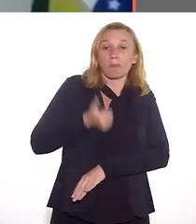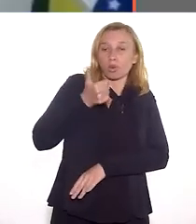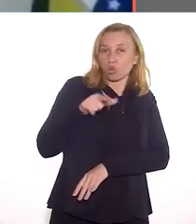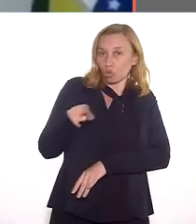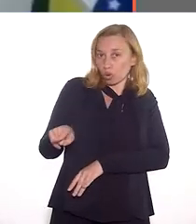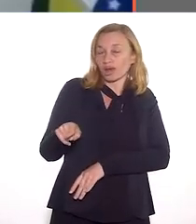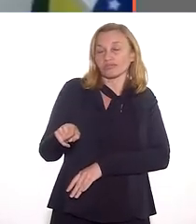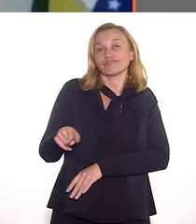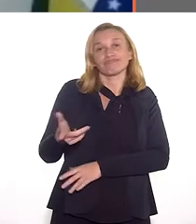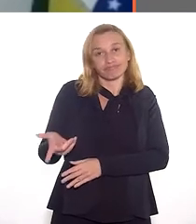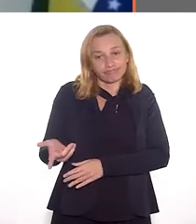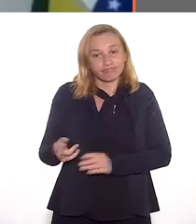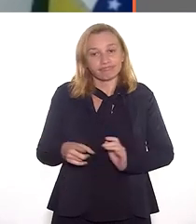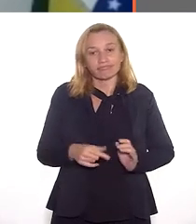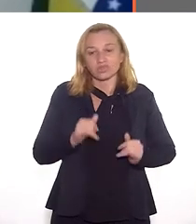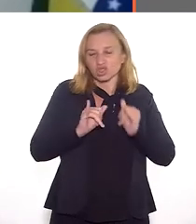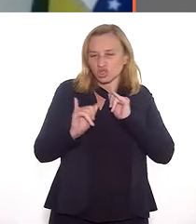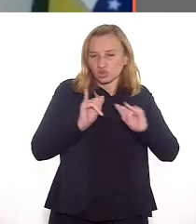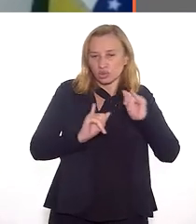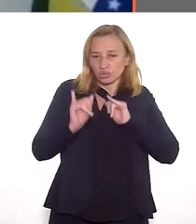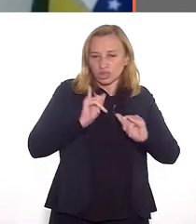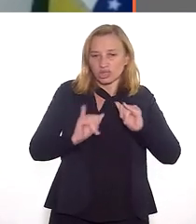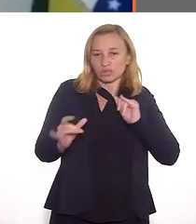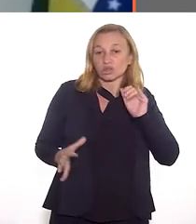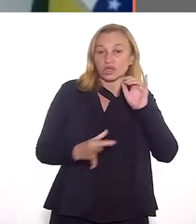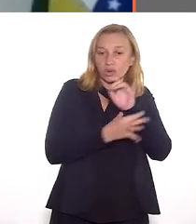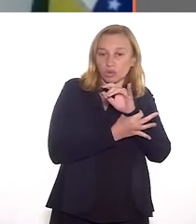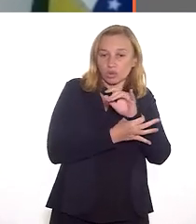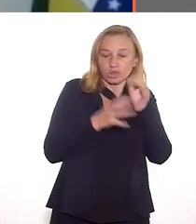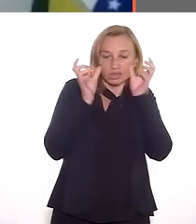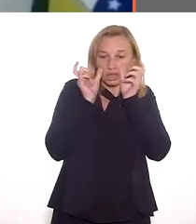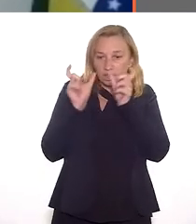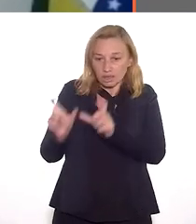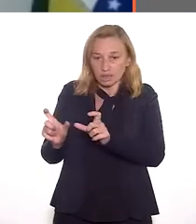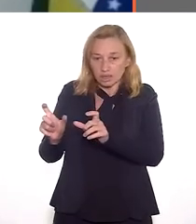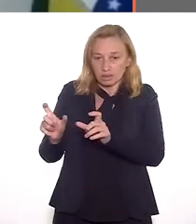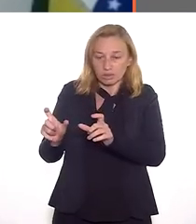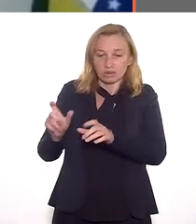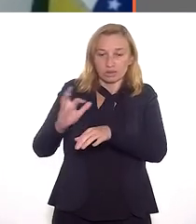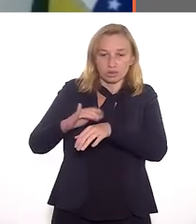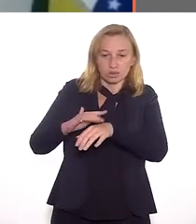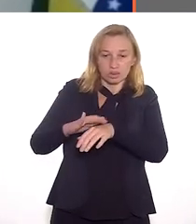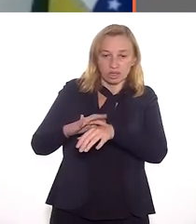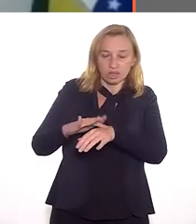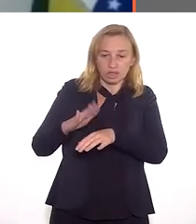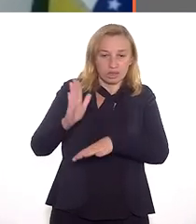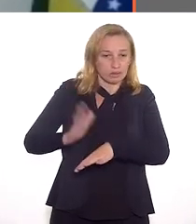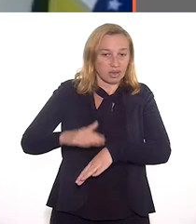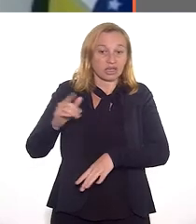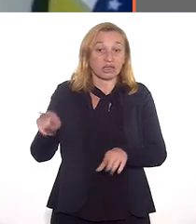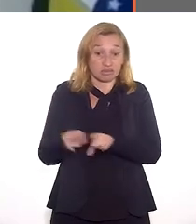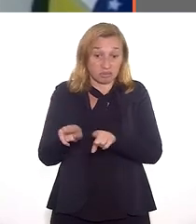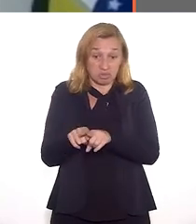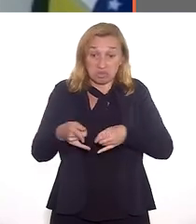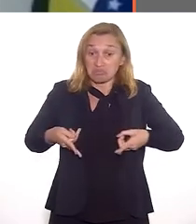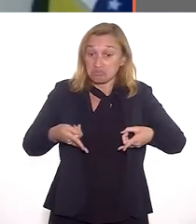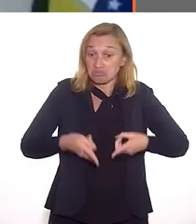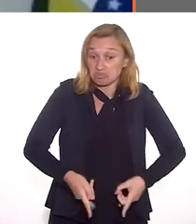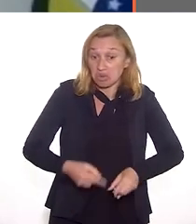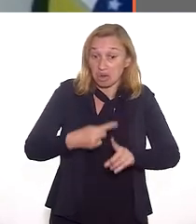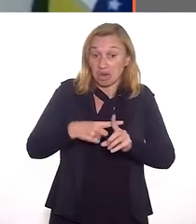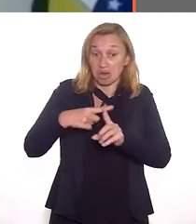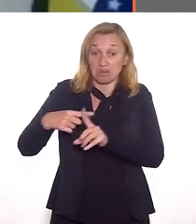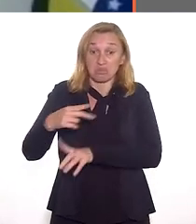Estado chegou muito pouco lá com medidas de informação, de prevenção e de atenção a pacientes e tudo mais, até para enterrar